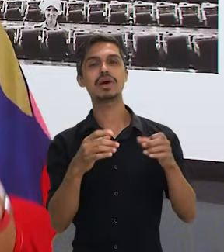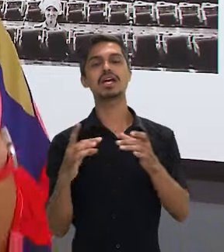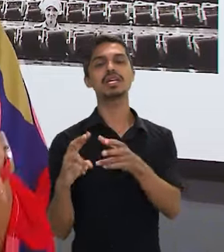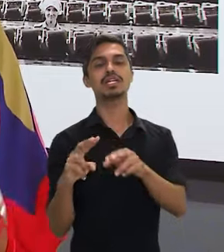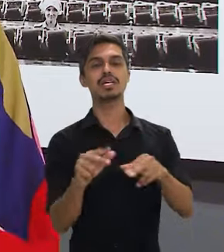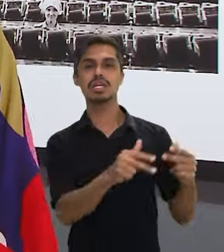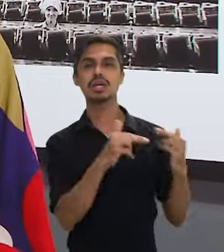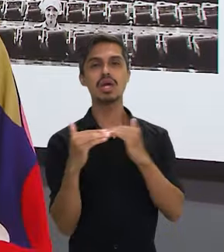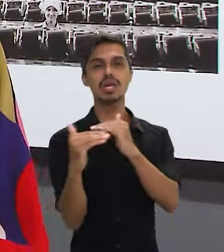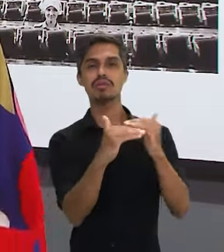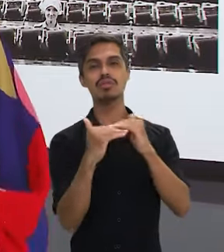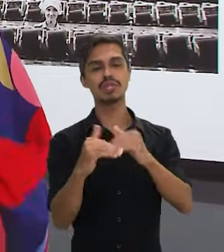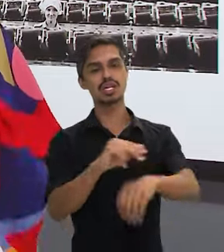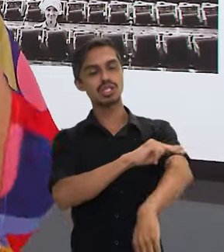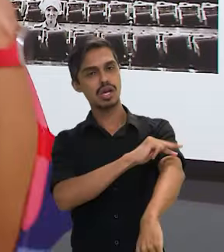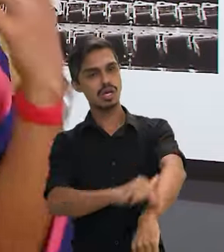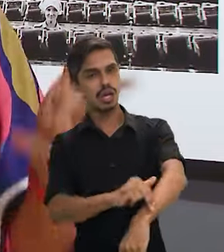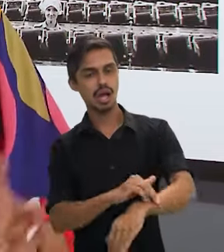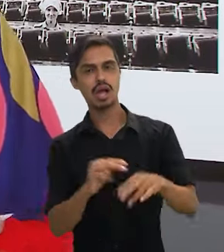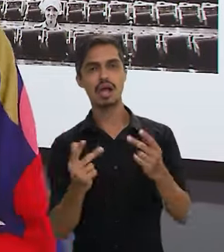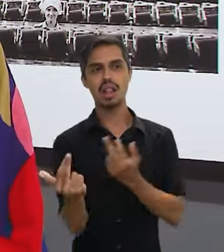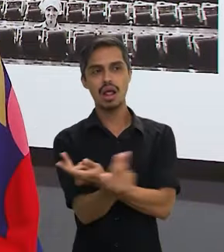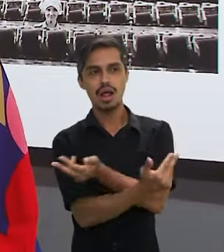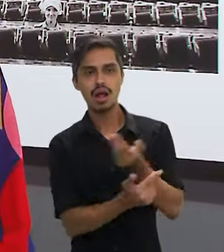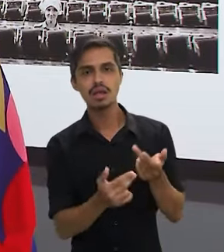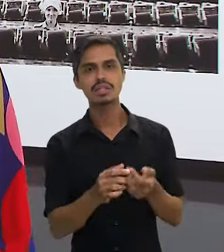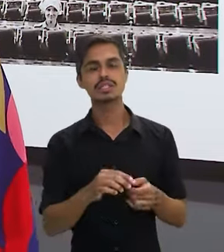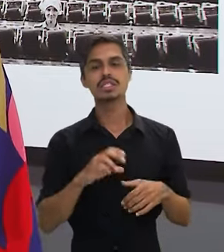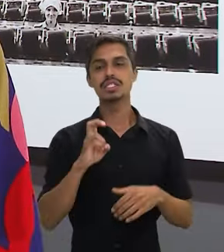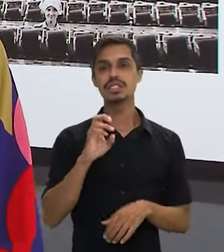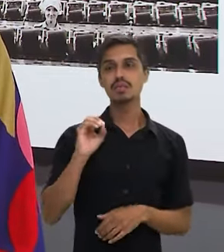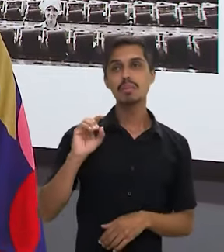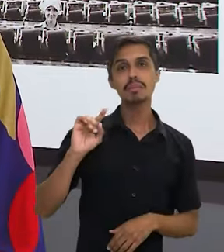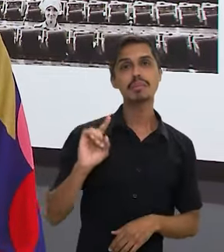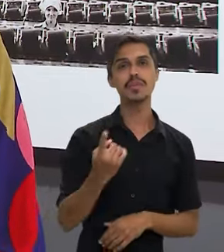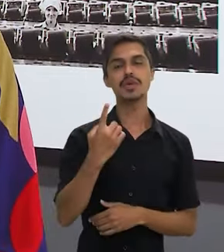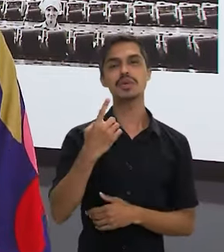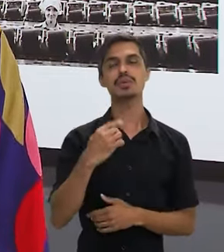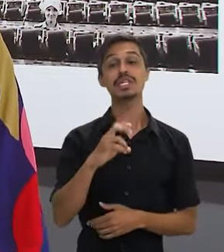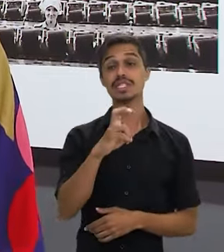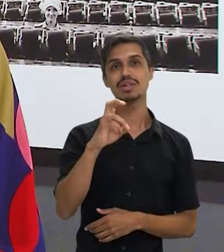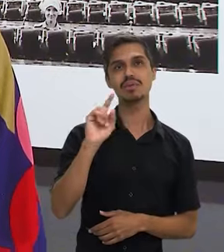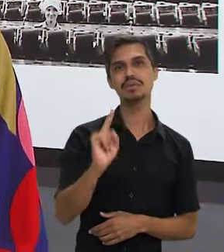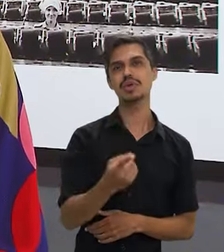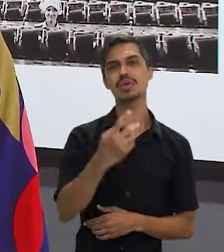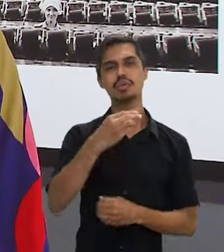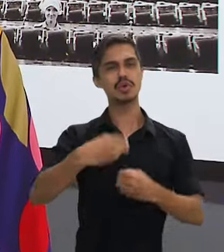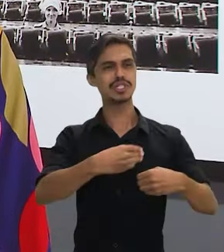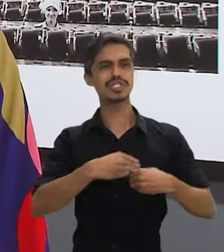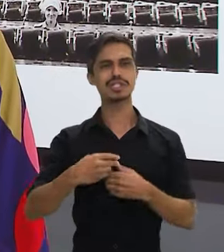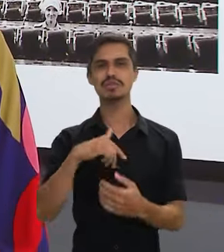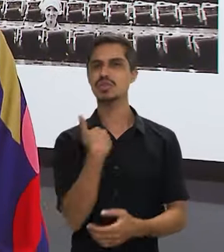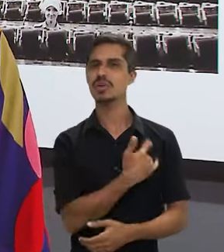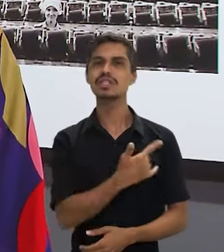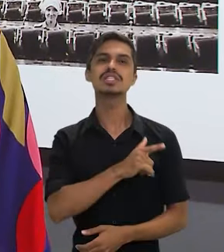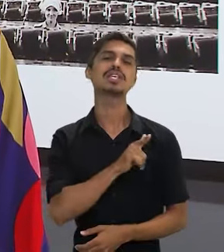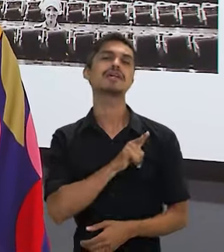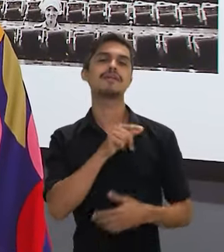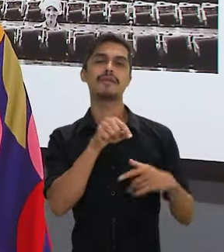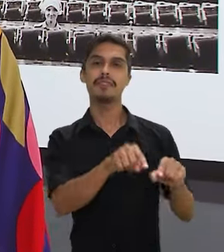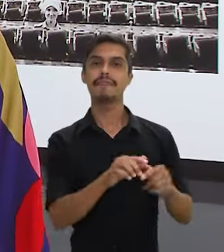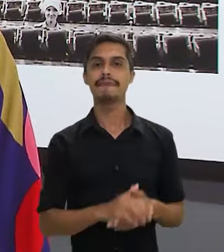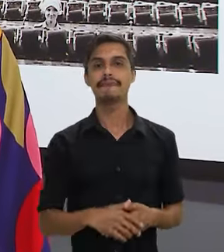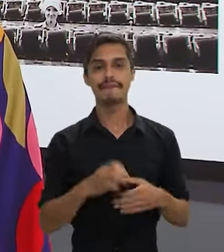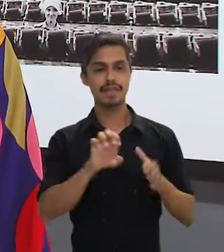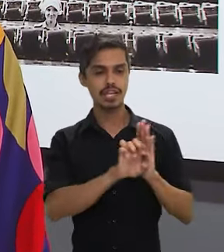racial nos municípios, nas mais de 5 mil cidades que a gente tem no nosso país, poder ter falado de editais